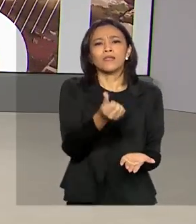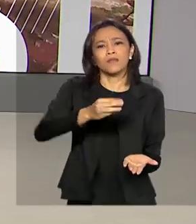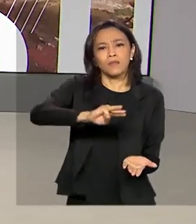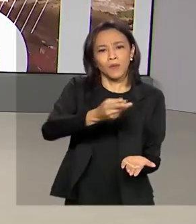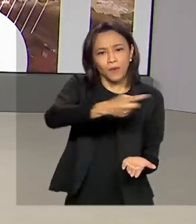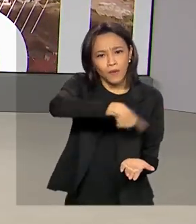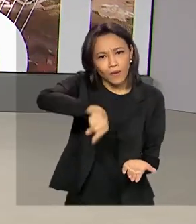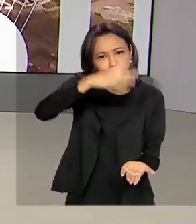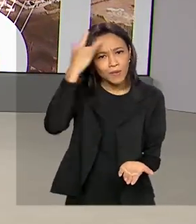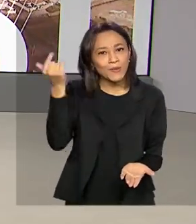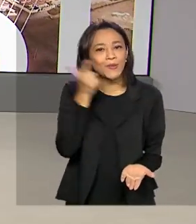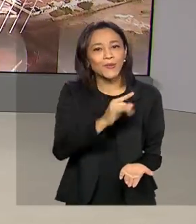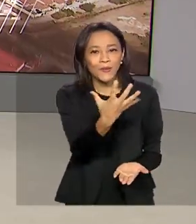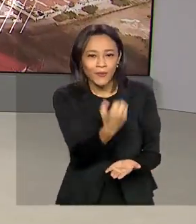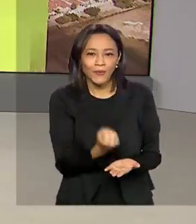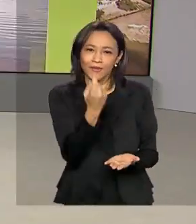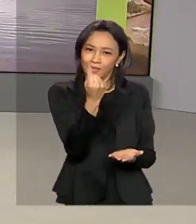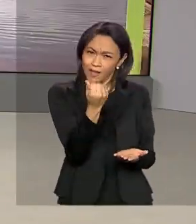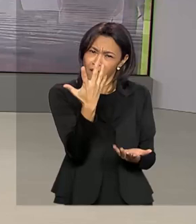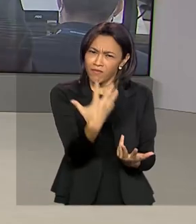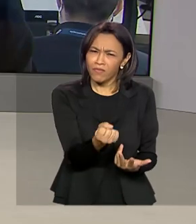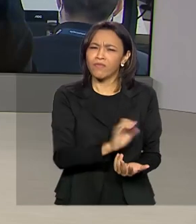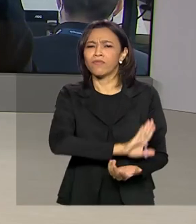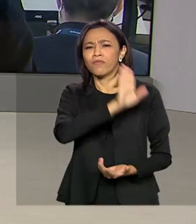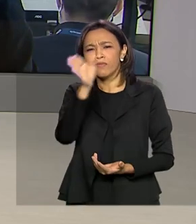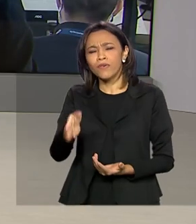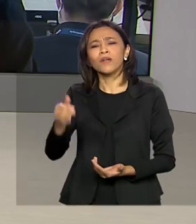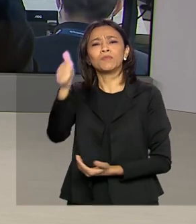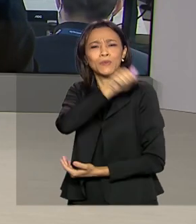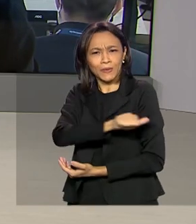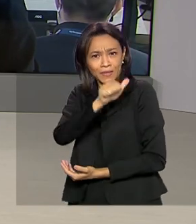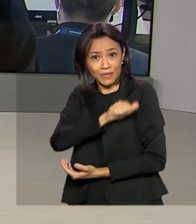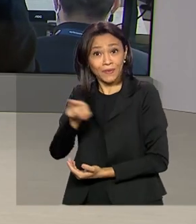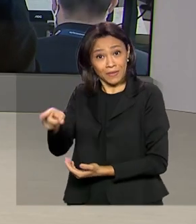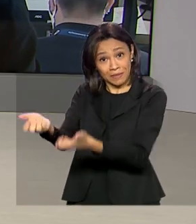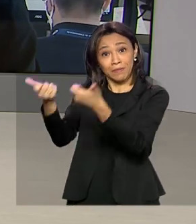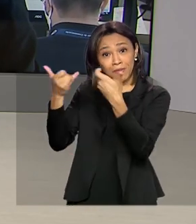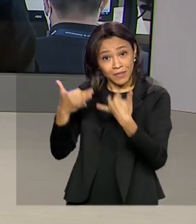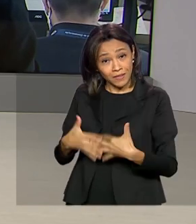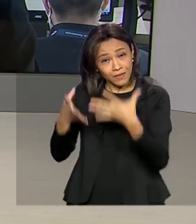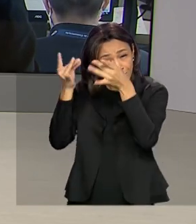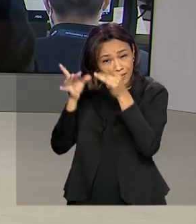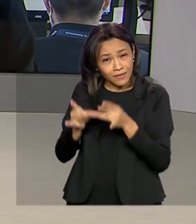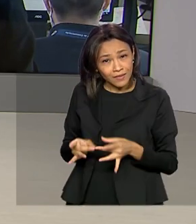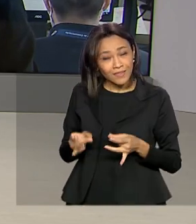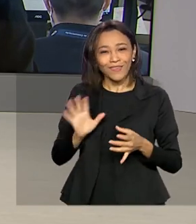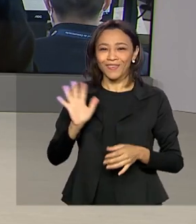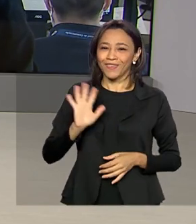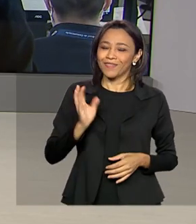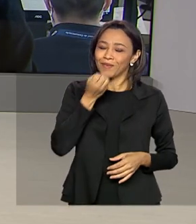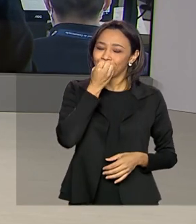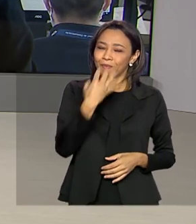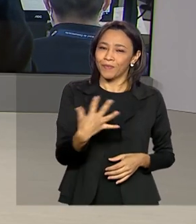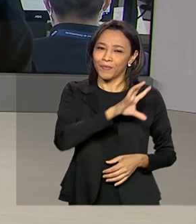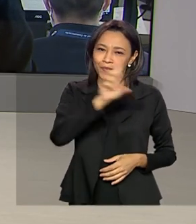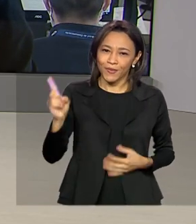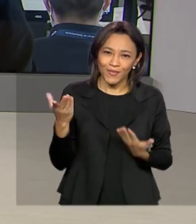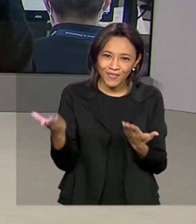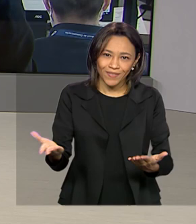recebem o benefício. Vamos ao Rio de Janeiro, o repórter Igor Santos conta pra gente os detalhes. Ô Igor, bom dia pra você.